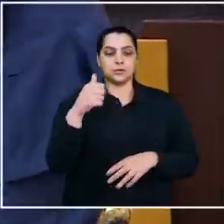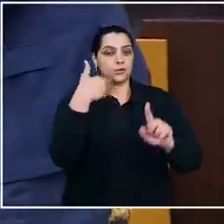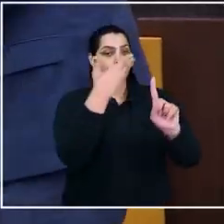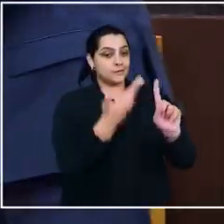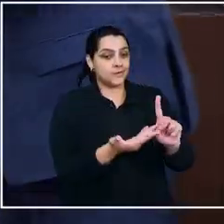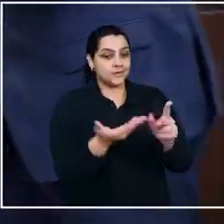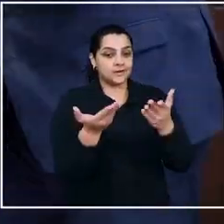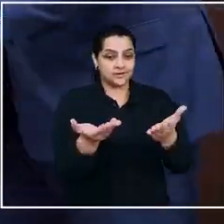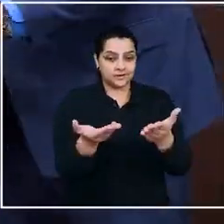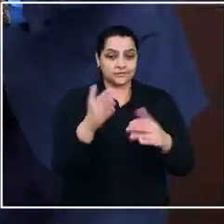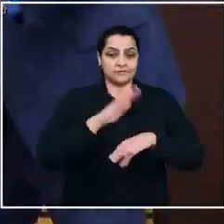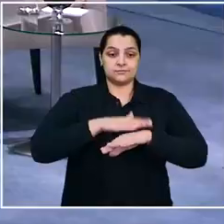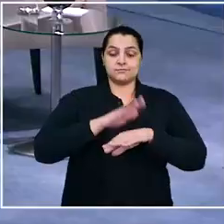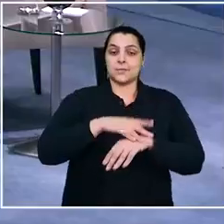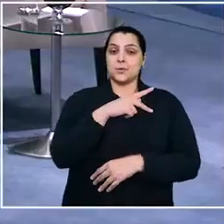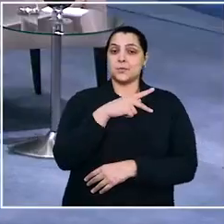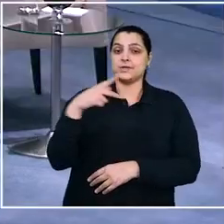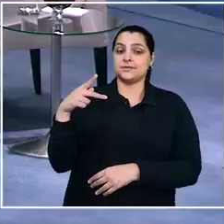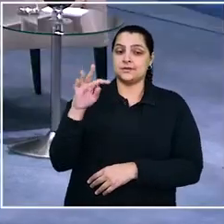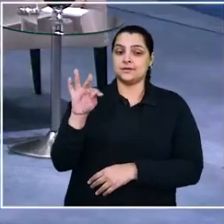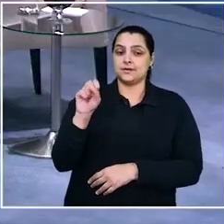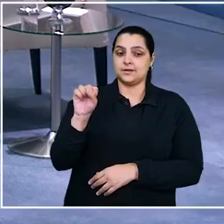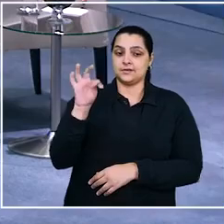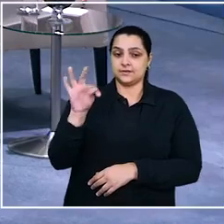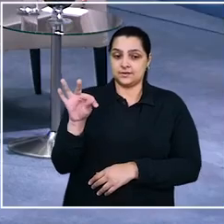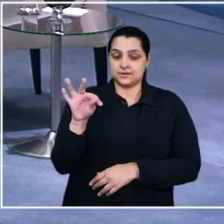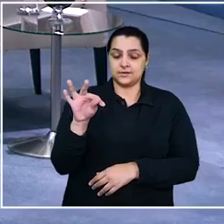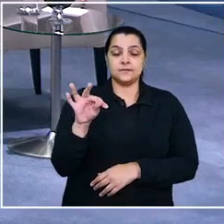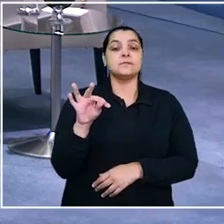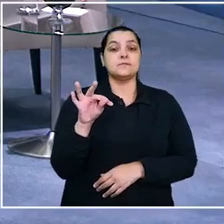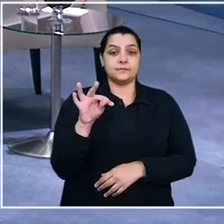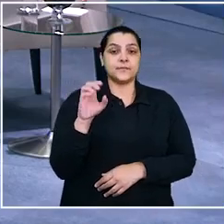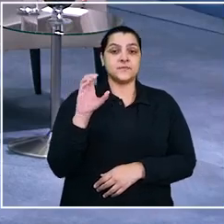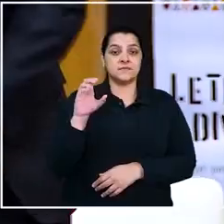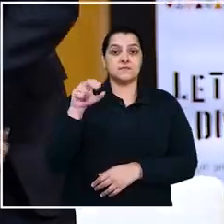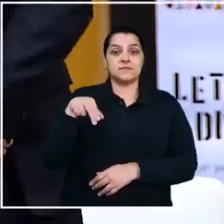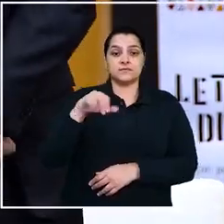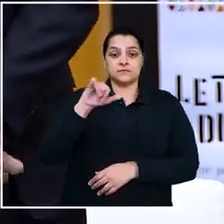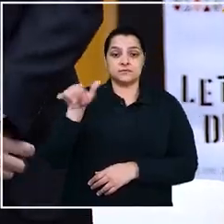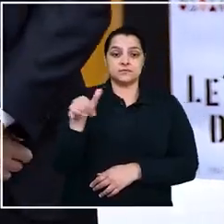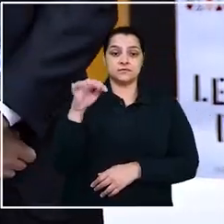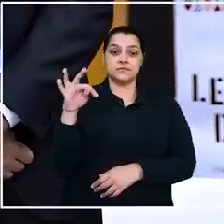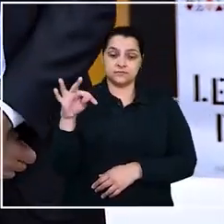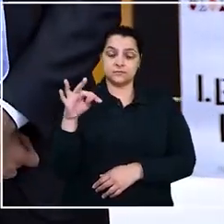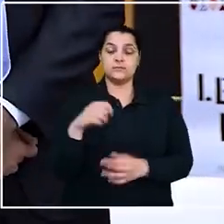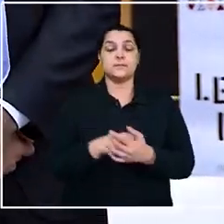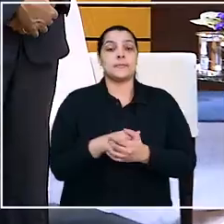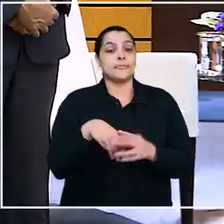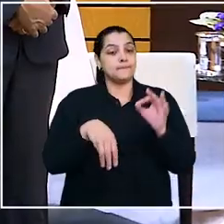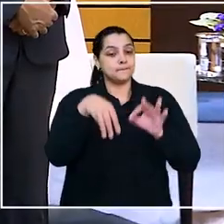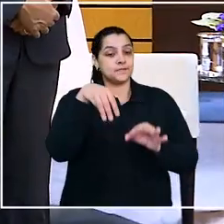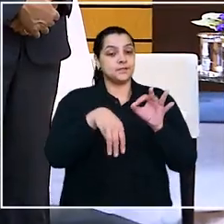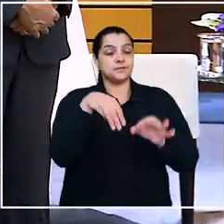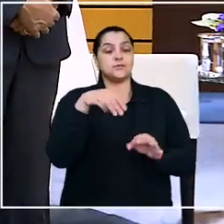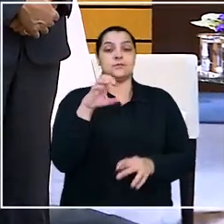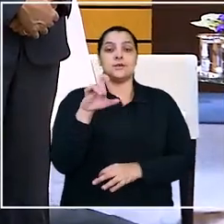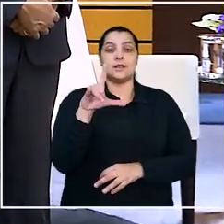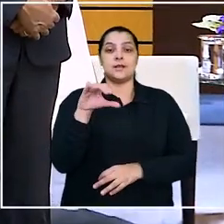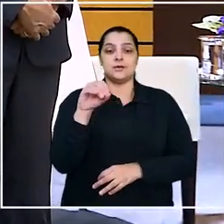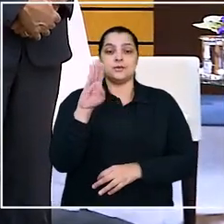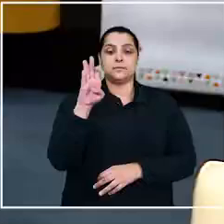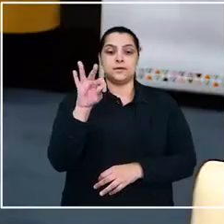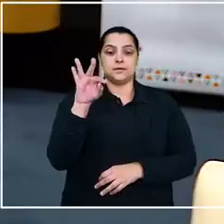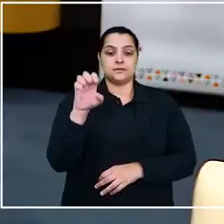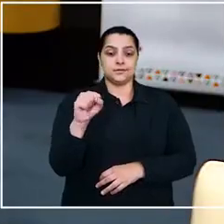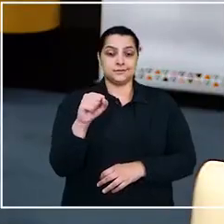receberam a homenagem das mãos do presidente do TST e do Conselho Superior da Justiça do Trabalho, ministro Lélio Bentes